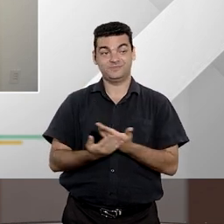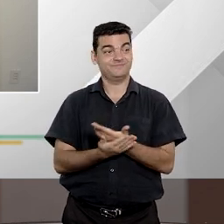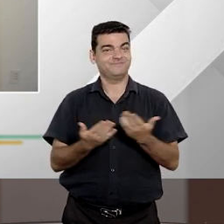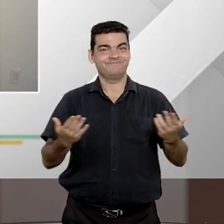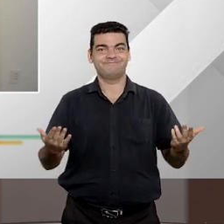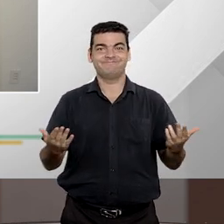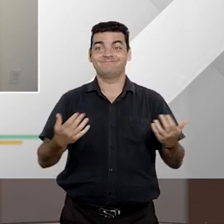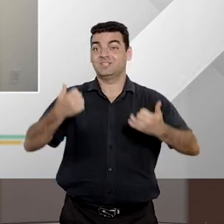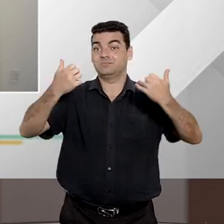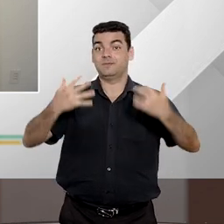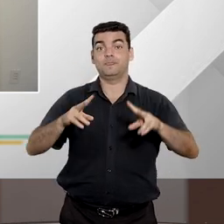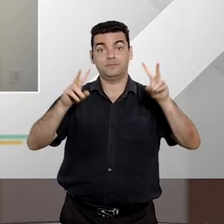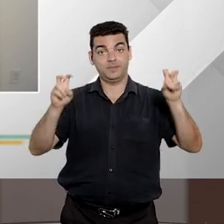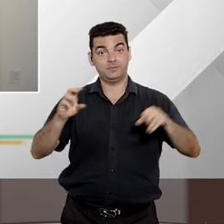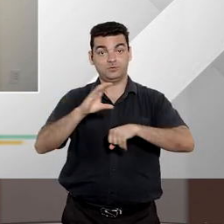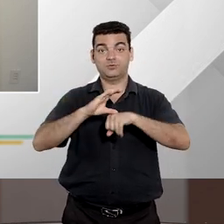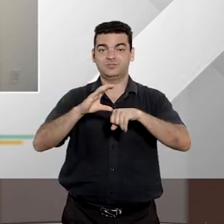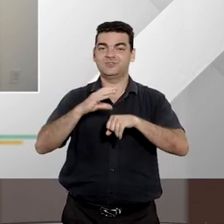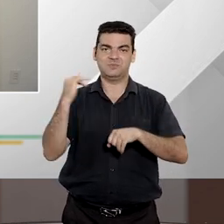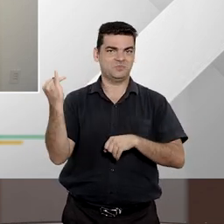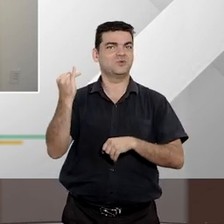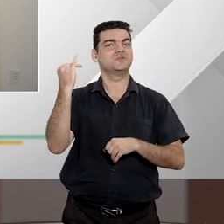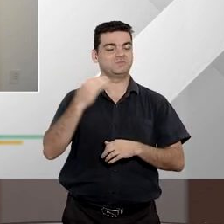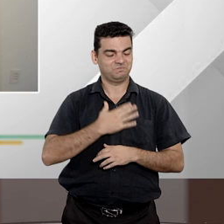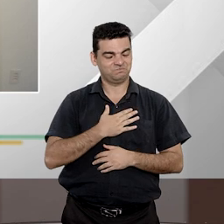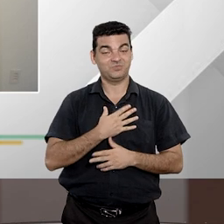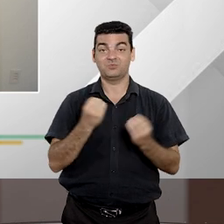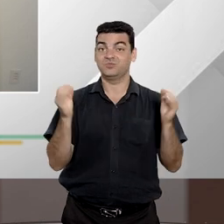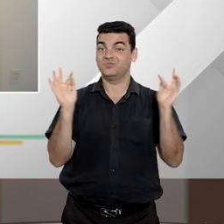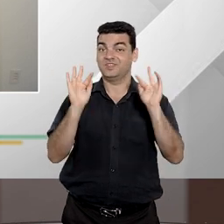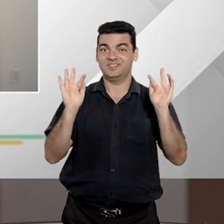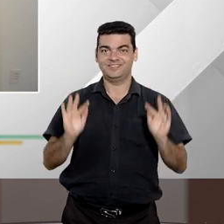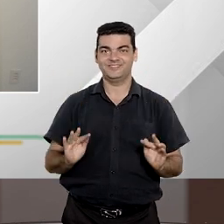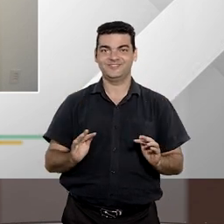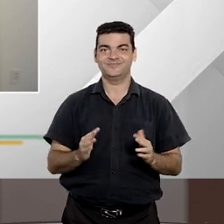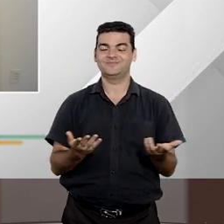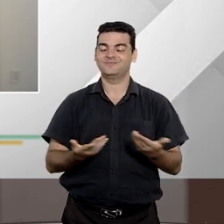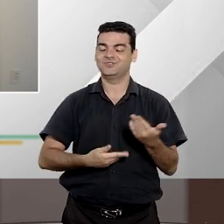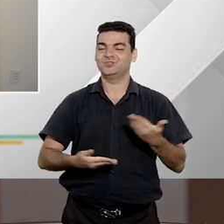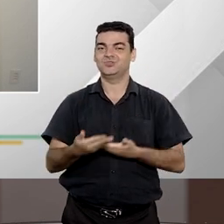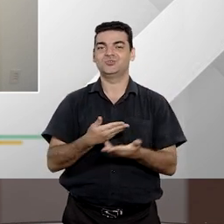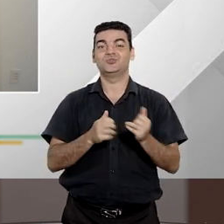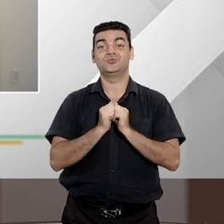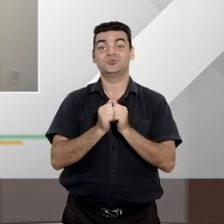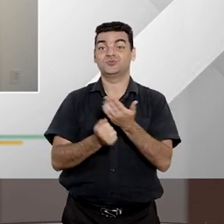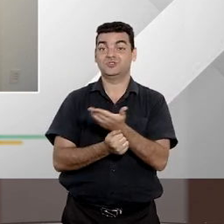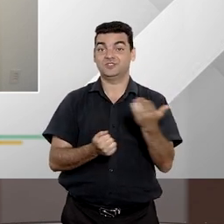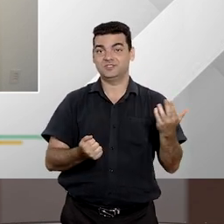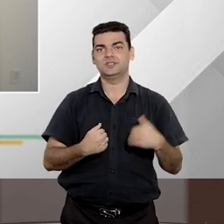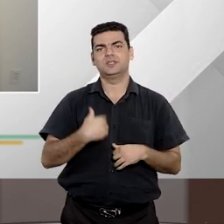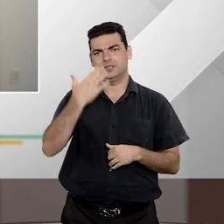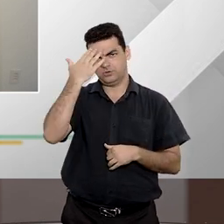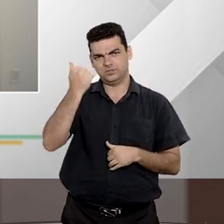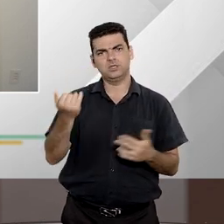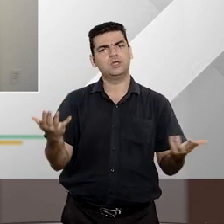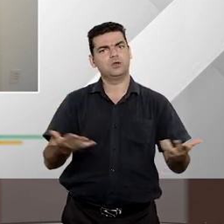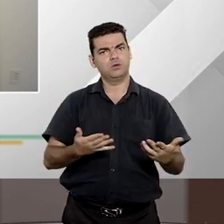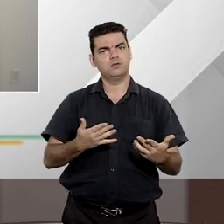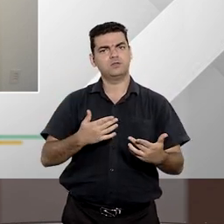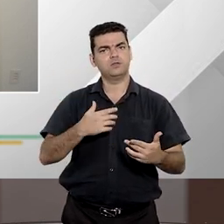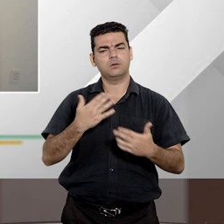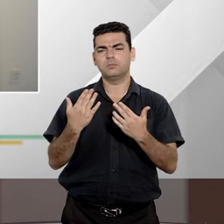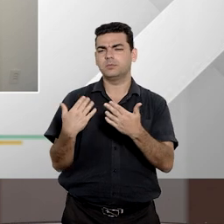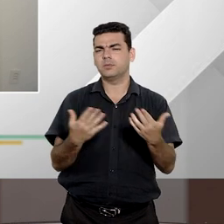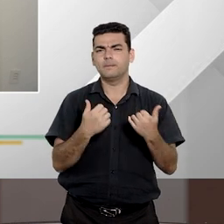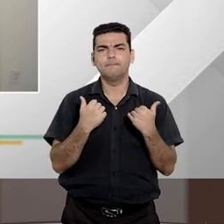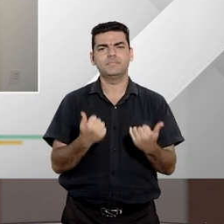falando sobre temas constitucionais tão relevantes, é um prazer para todos nós. e tenho certeza que a vai conseguir fazer uma boa